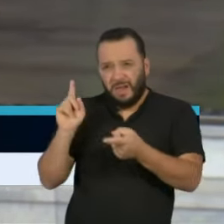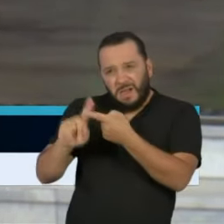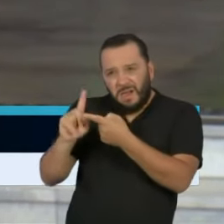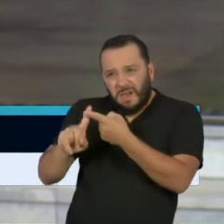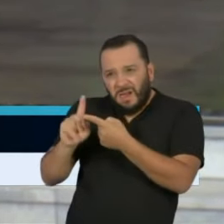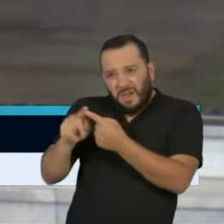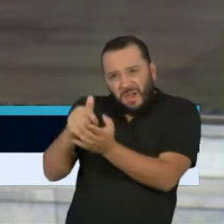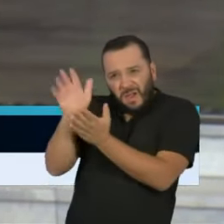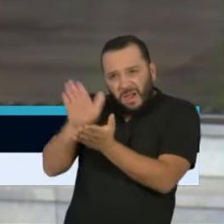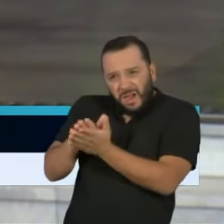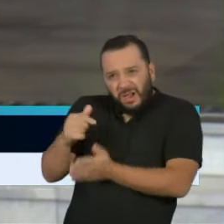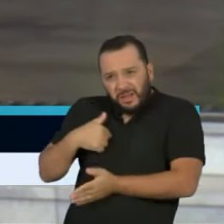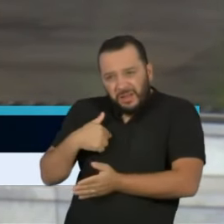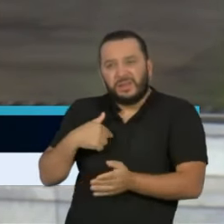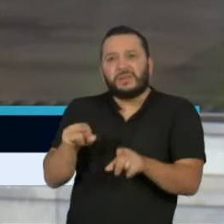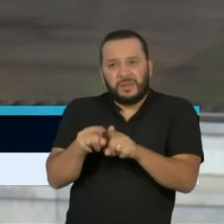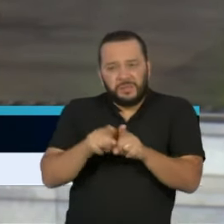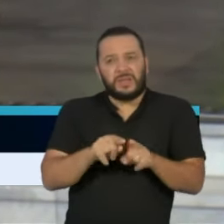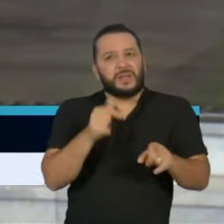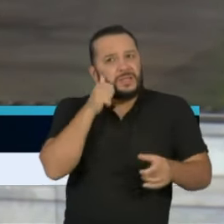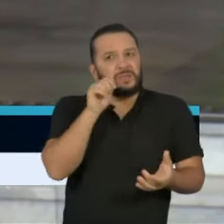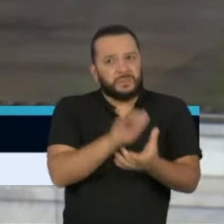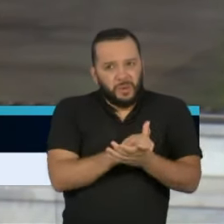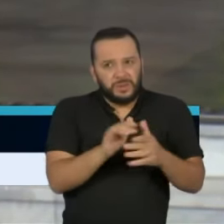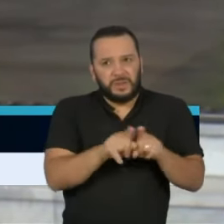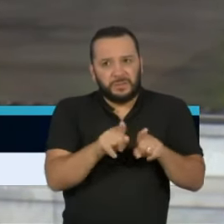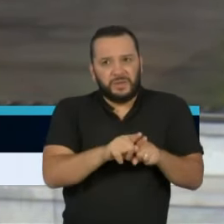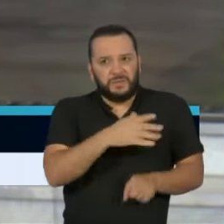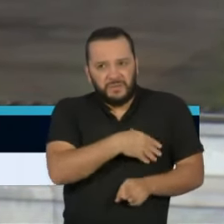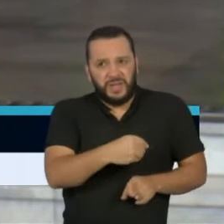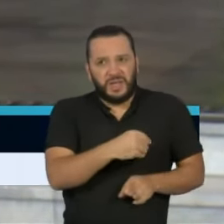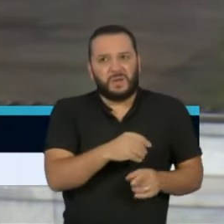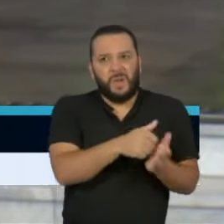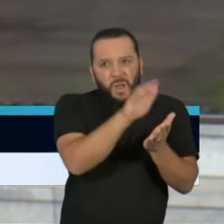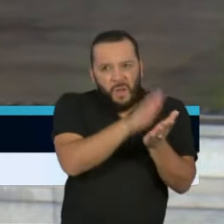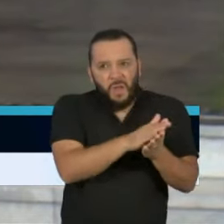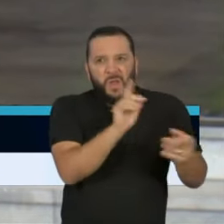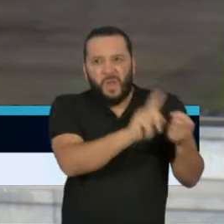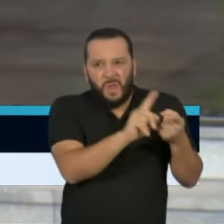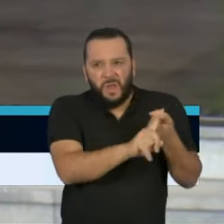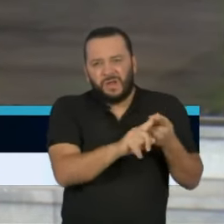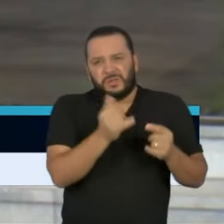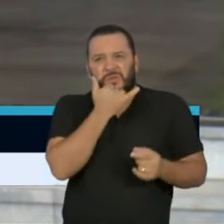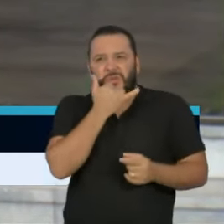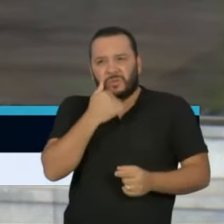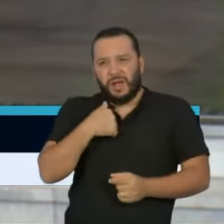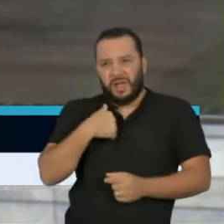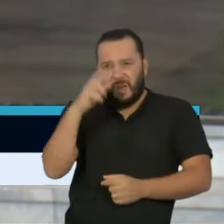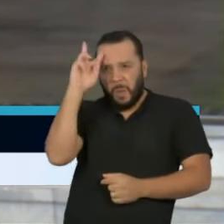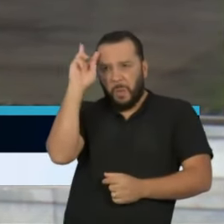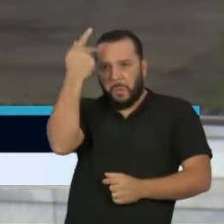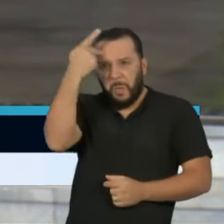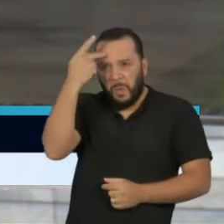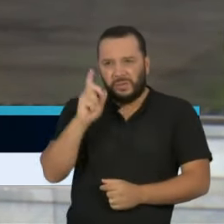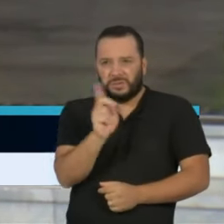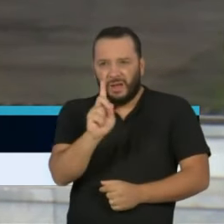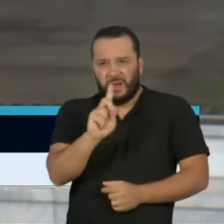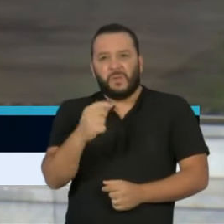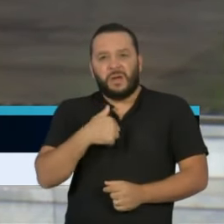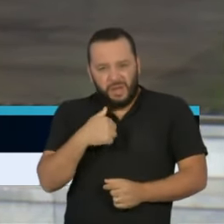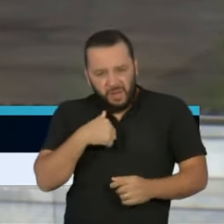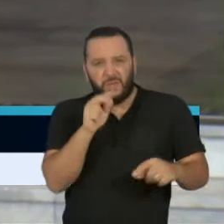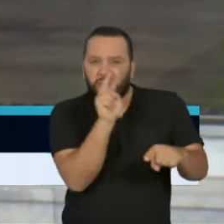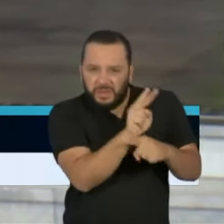meus filhos, que a minha posição não muda. Eu defenderei a vida dos meus filhos e da minha esposa com todas as forças que um pai